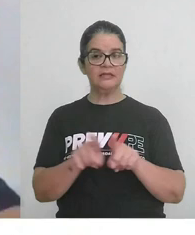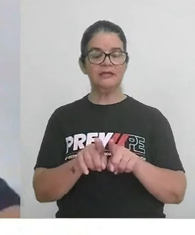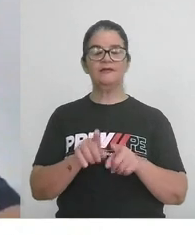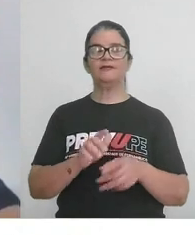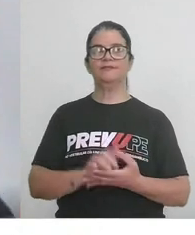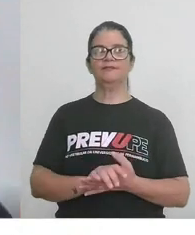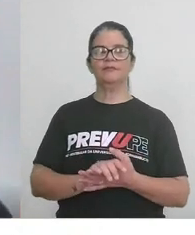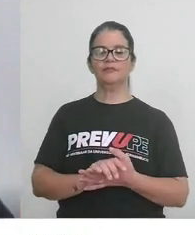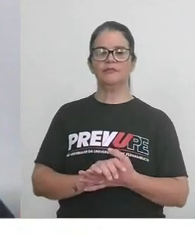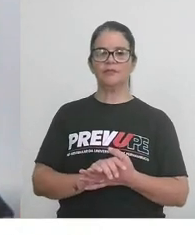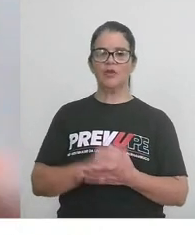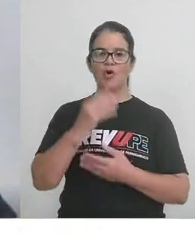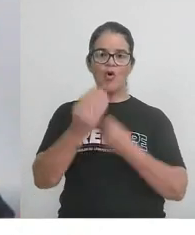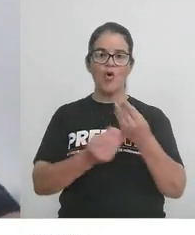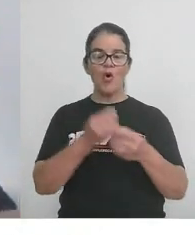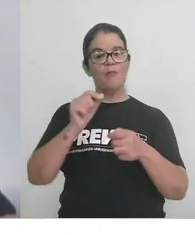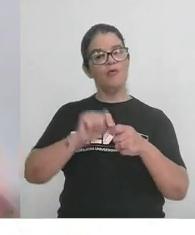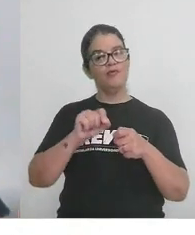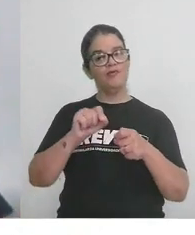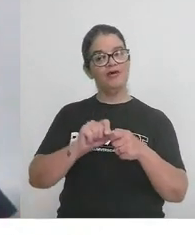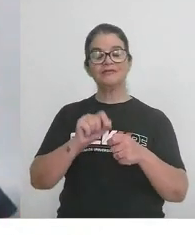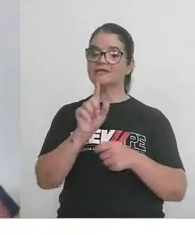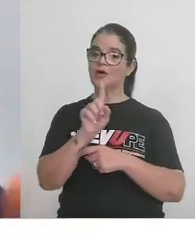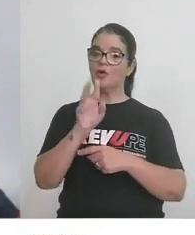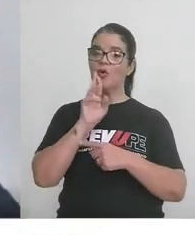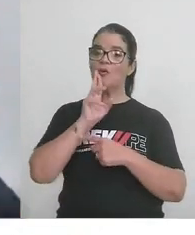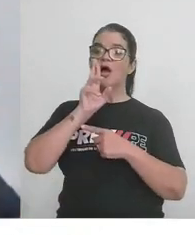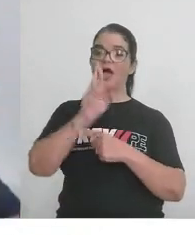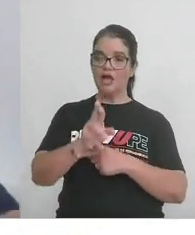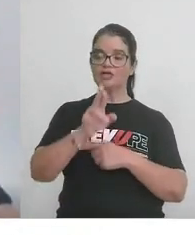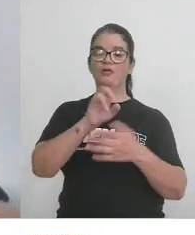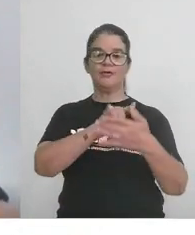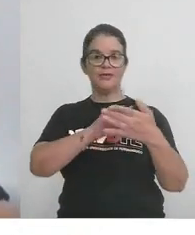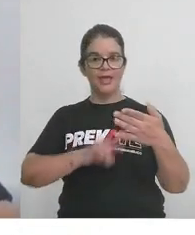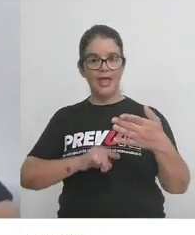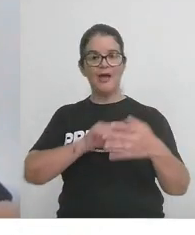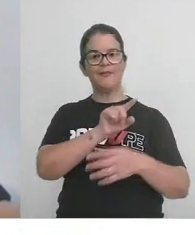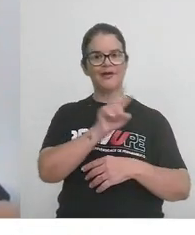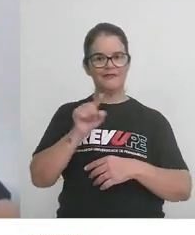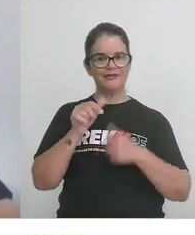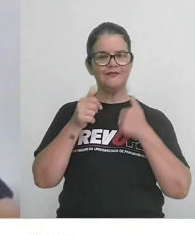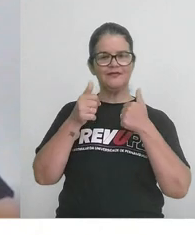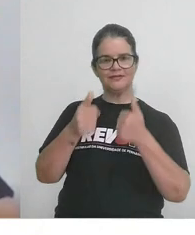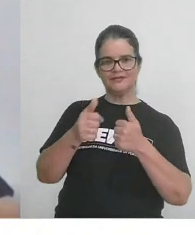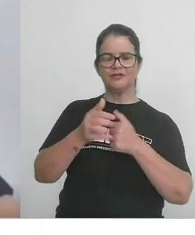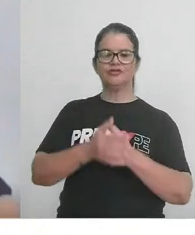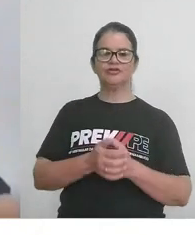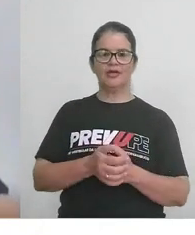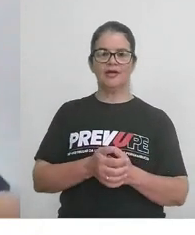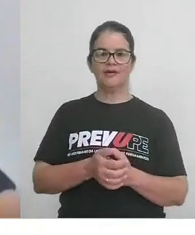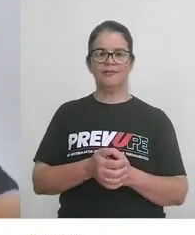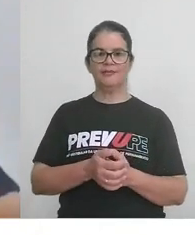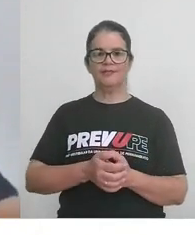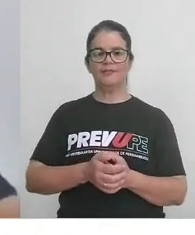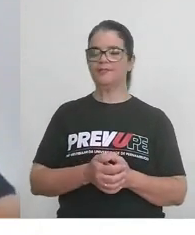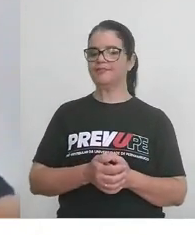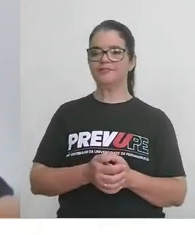ou como fazer, não, é como responder a prova de vocês, tá? E